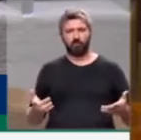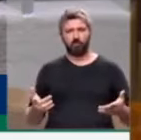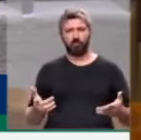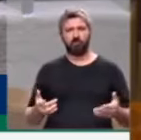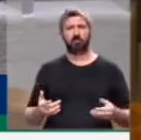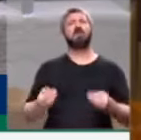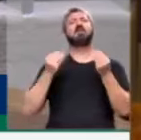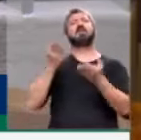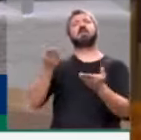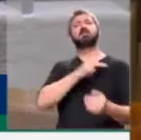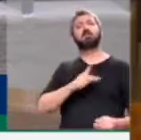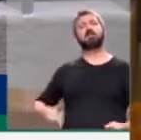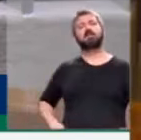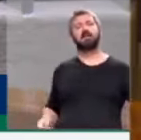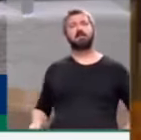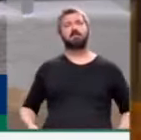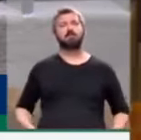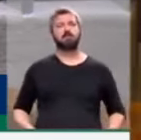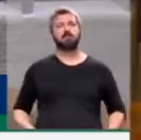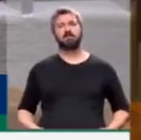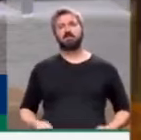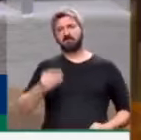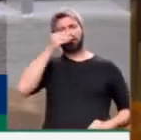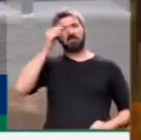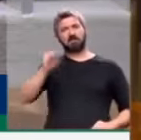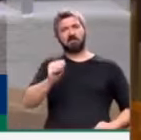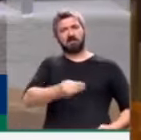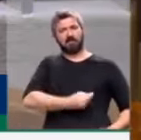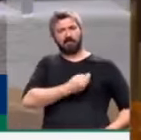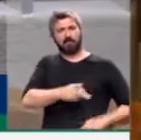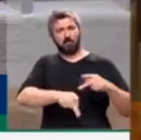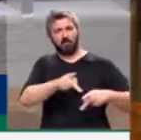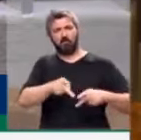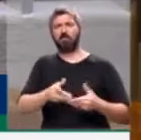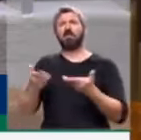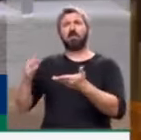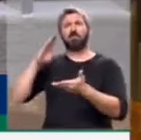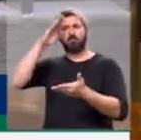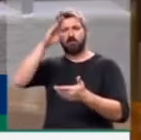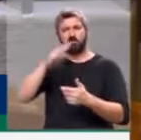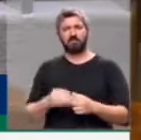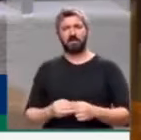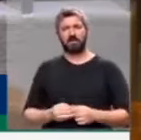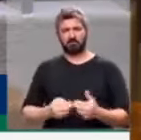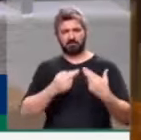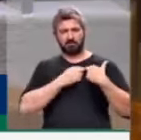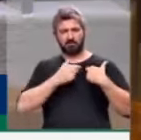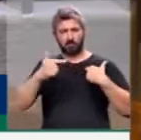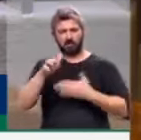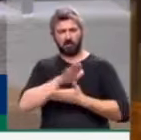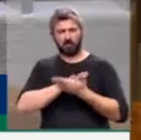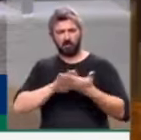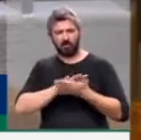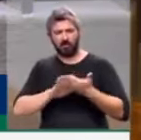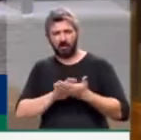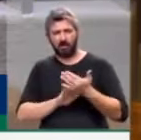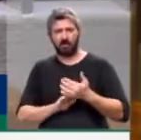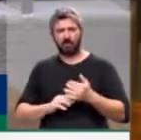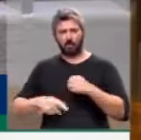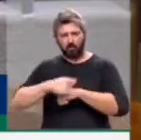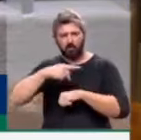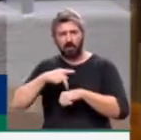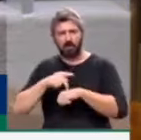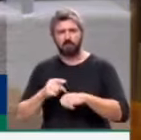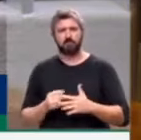Que presidente é esse que despreza a vida do povo? Que presidente é esse que não tem responsabilidade com o seu país?